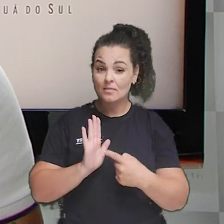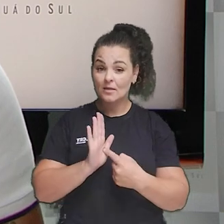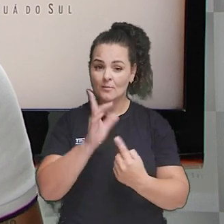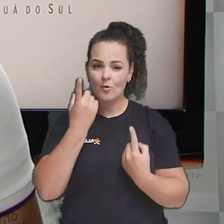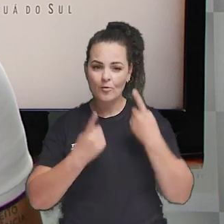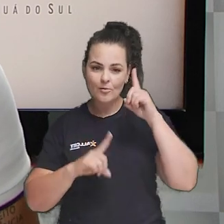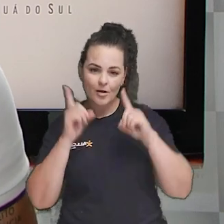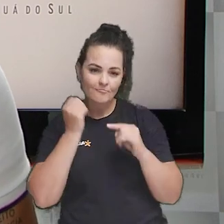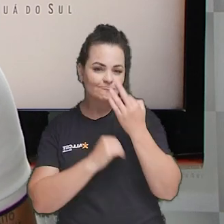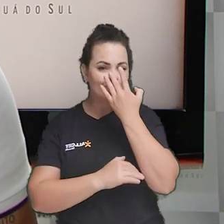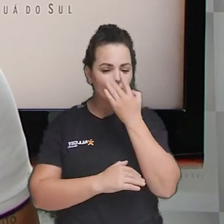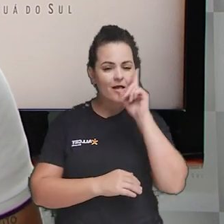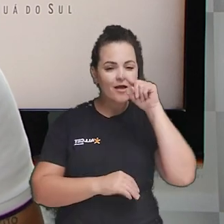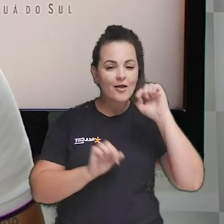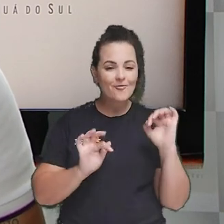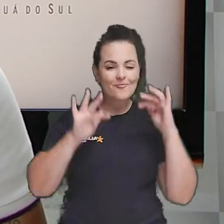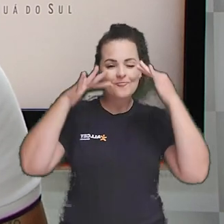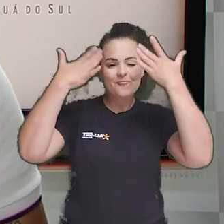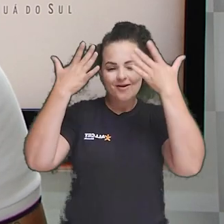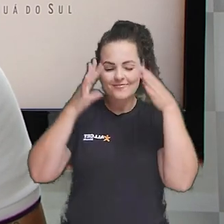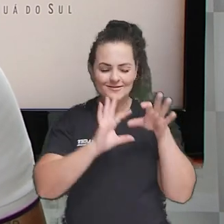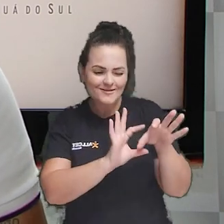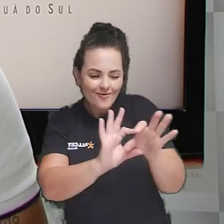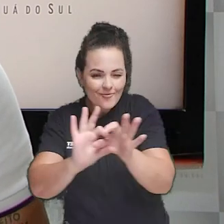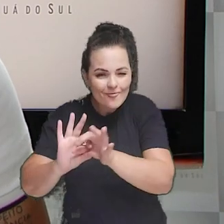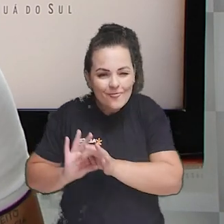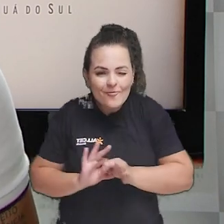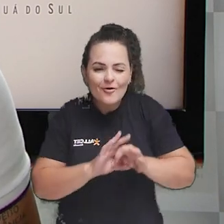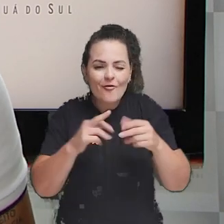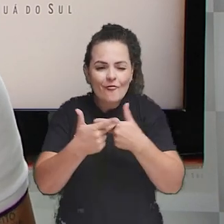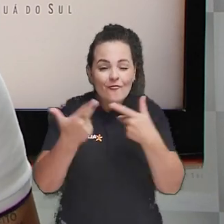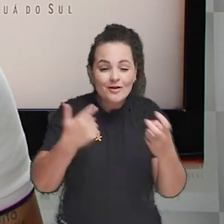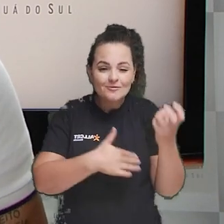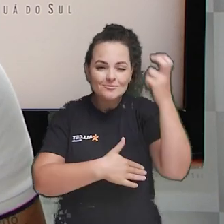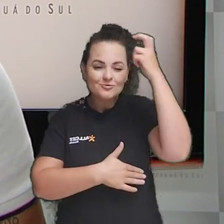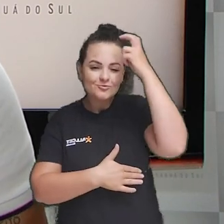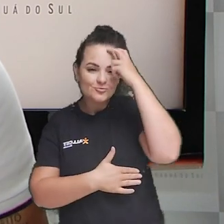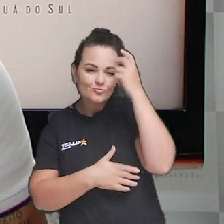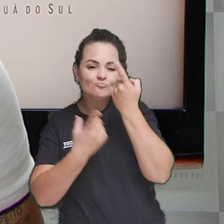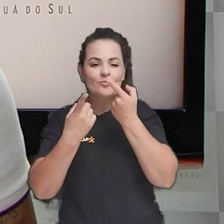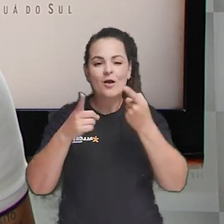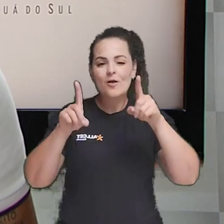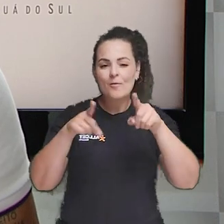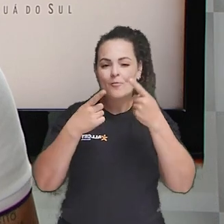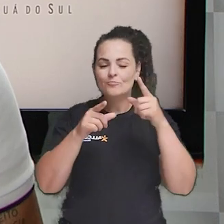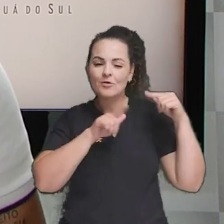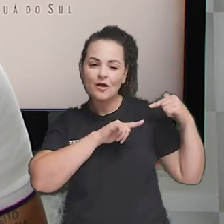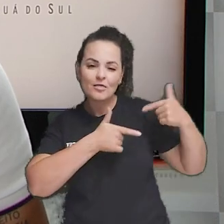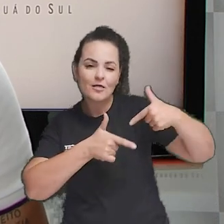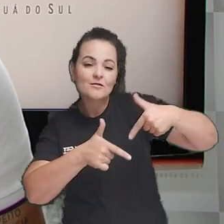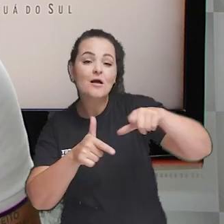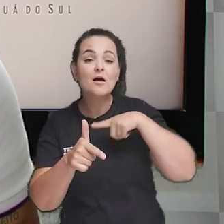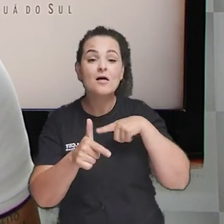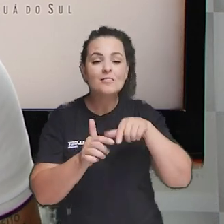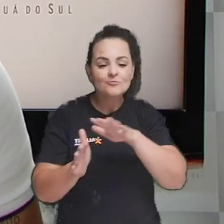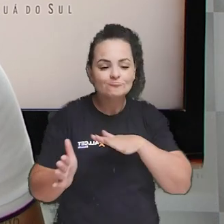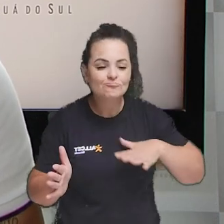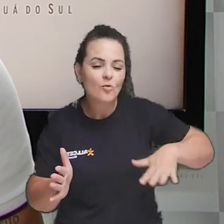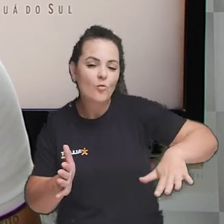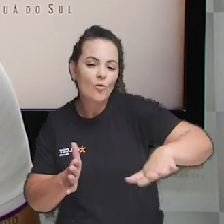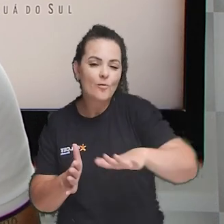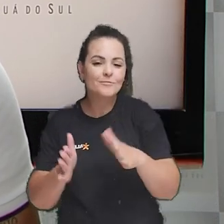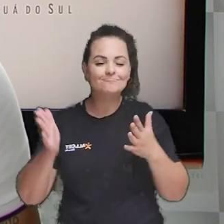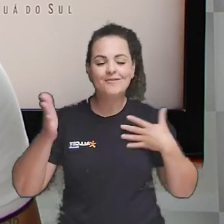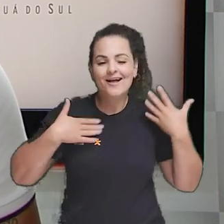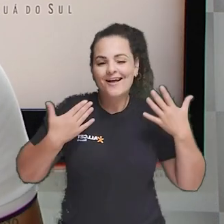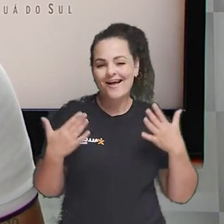-se que o carnaval é uma festa que promove a união entre diferentes culturas, ritmos e tradições, criando um ambiente de